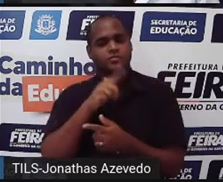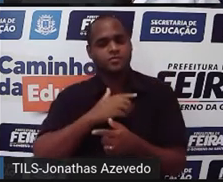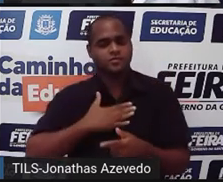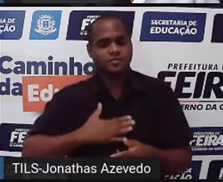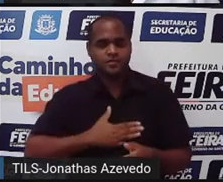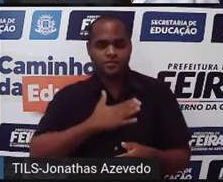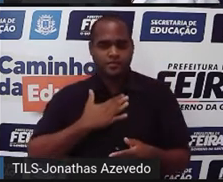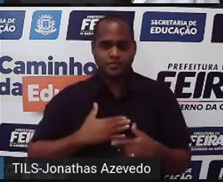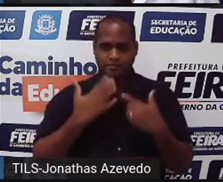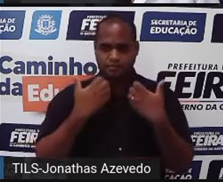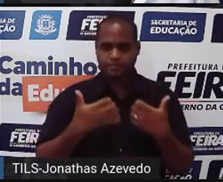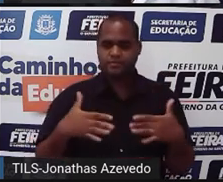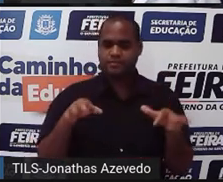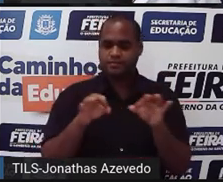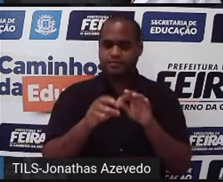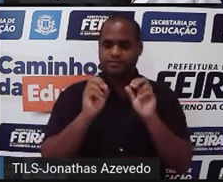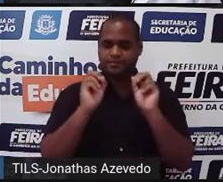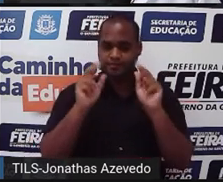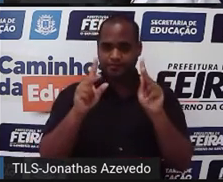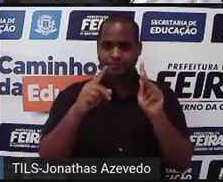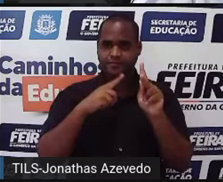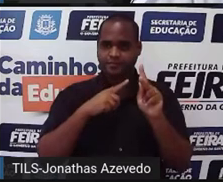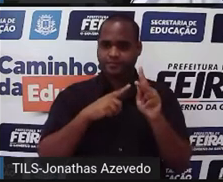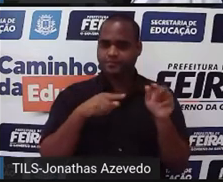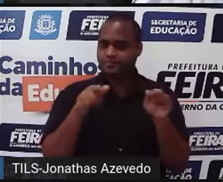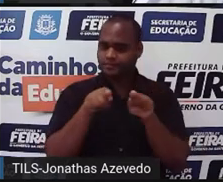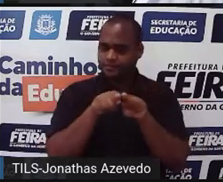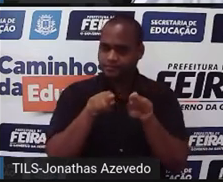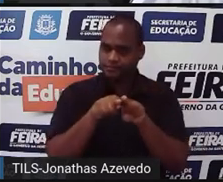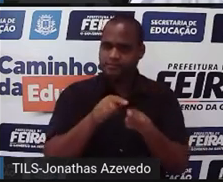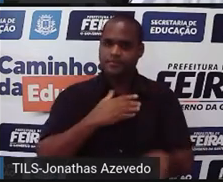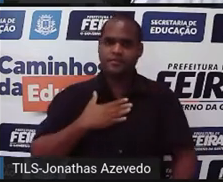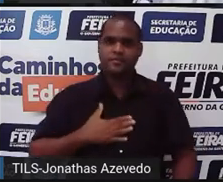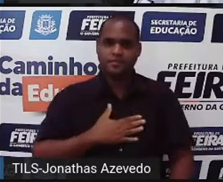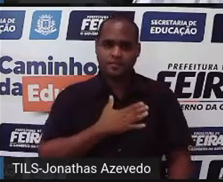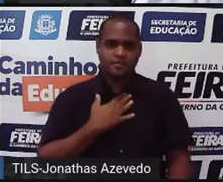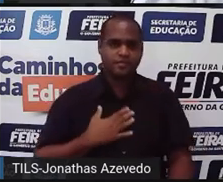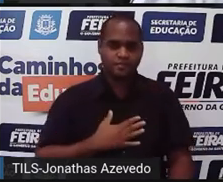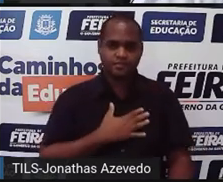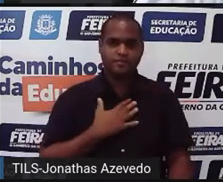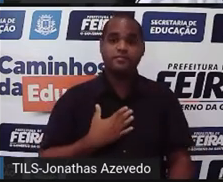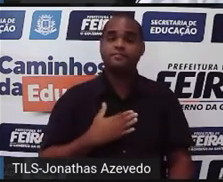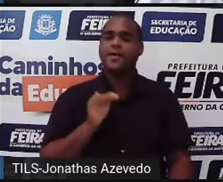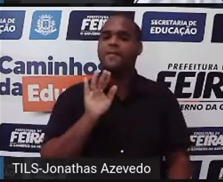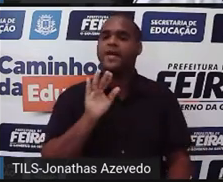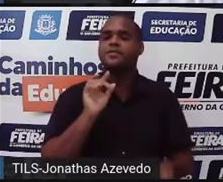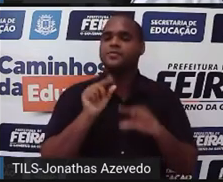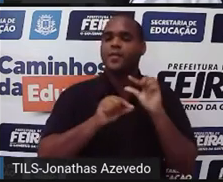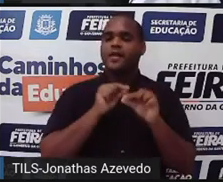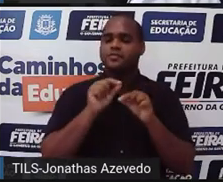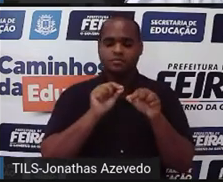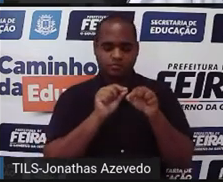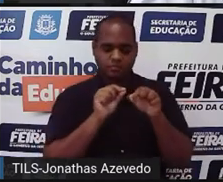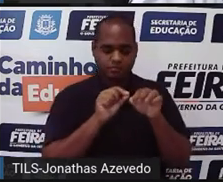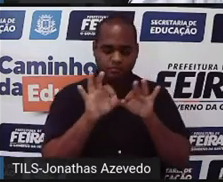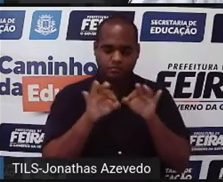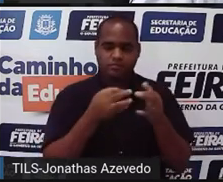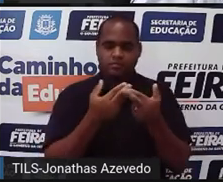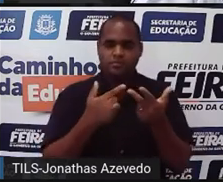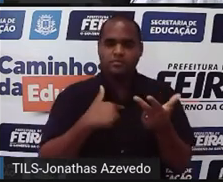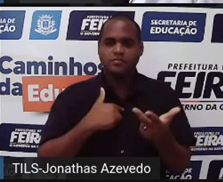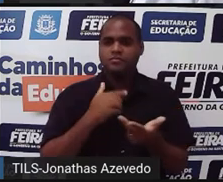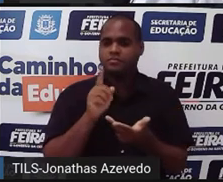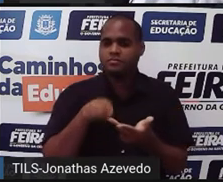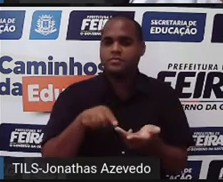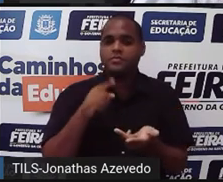vai acabar que eles gostam do futebol também. Tá bom? Mas como é que a gente vai fazer isso? A gente